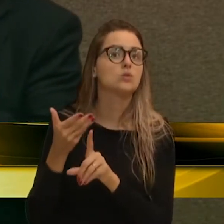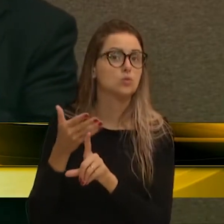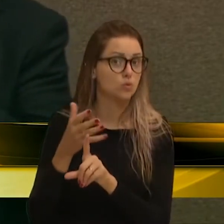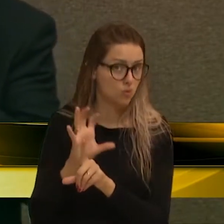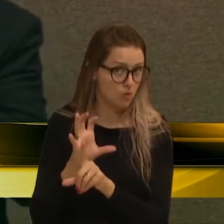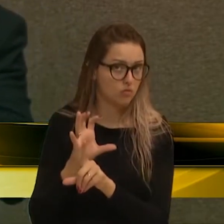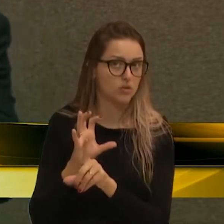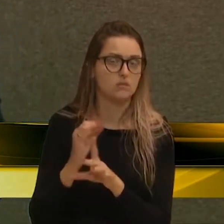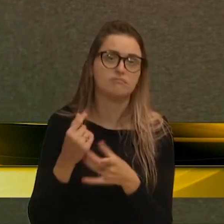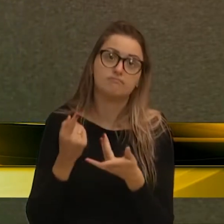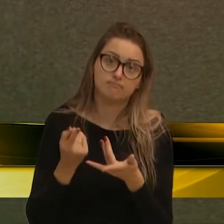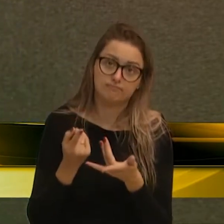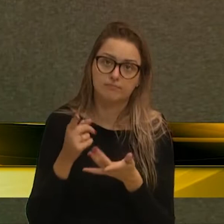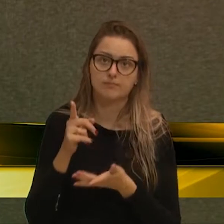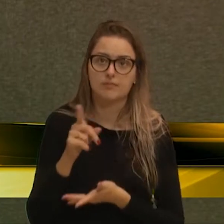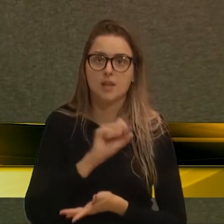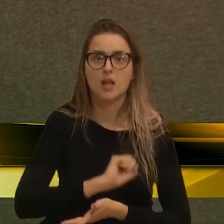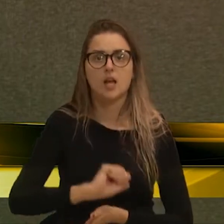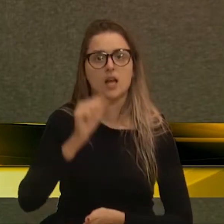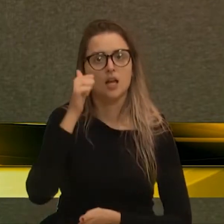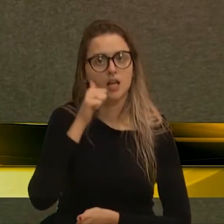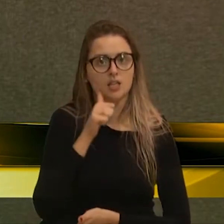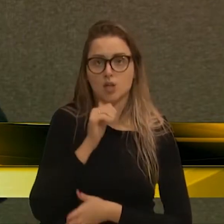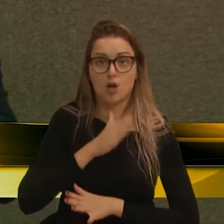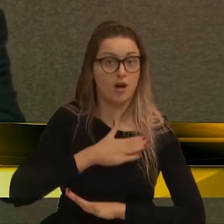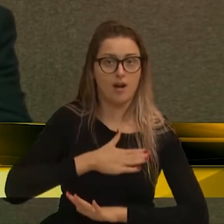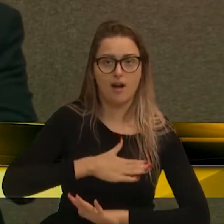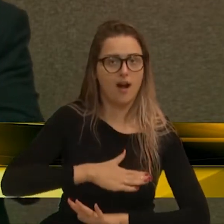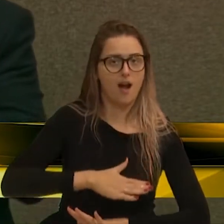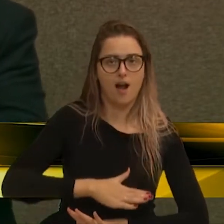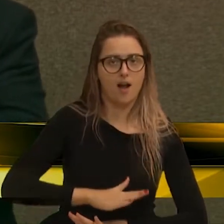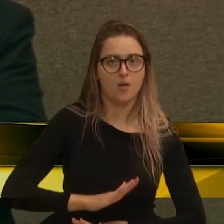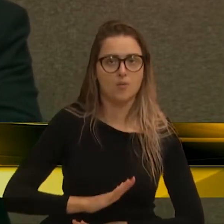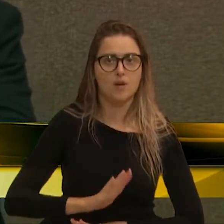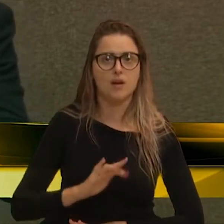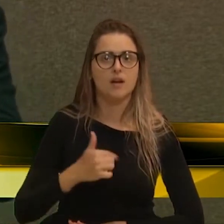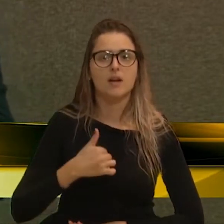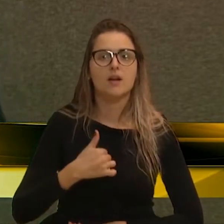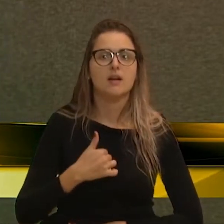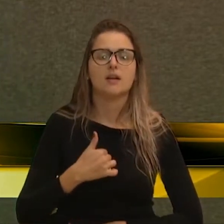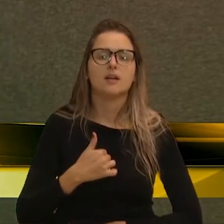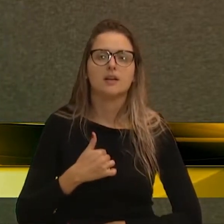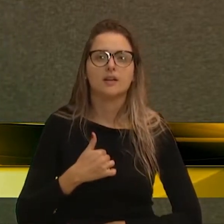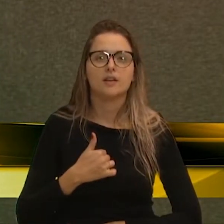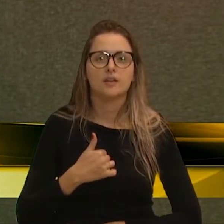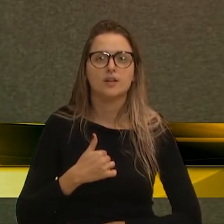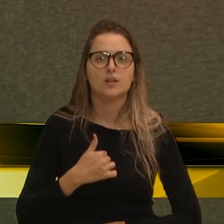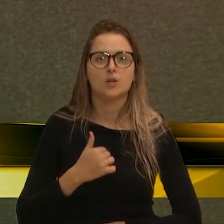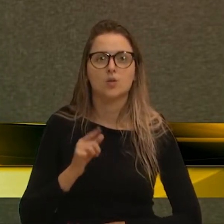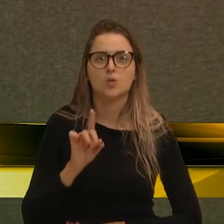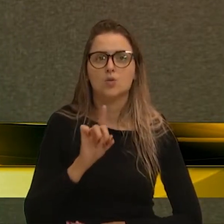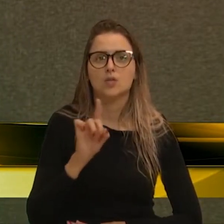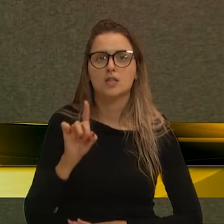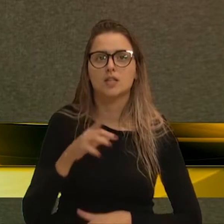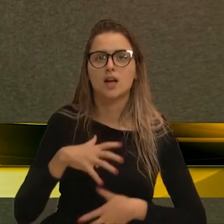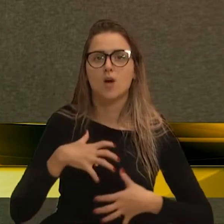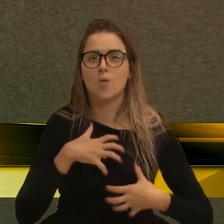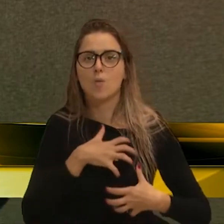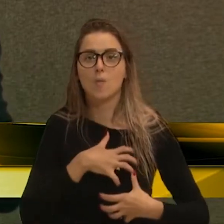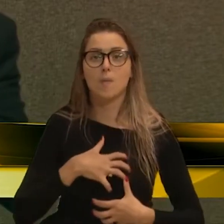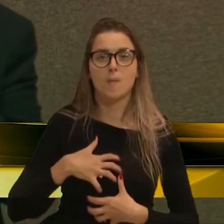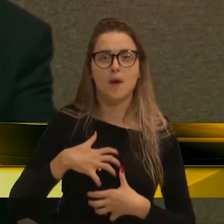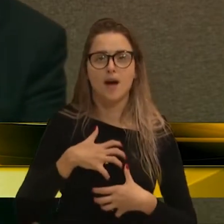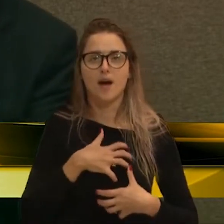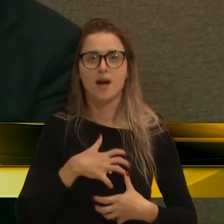E a senhora, fique tranquila que não estou com nenhuma mágoa referente à